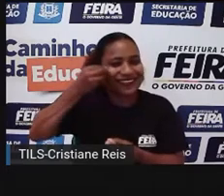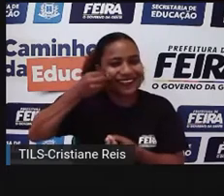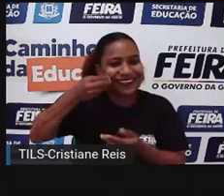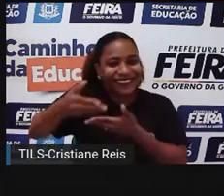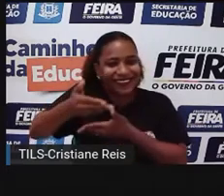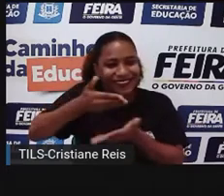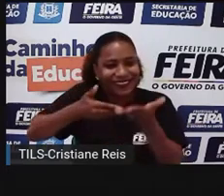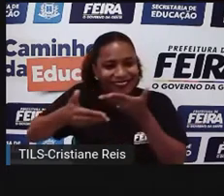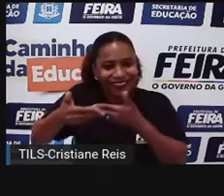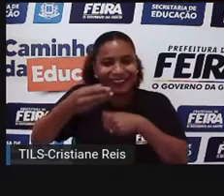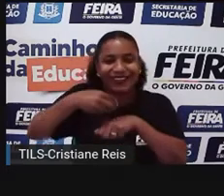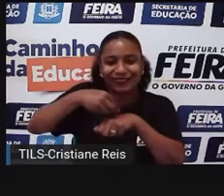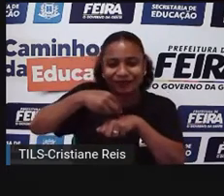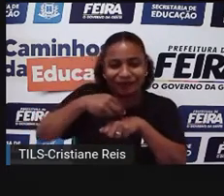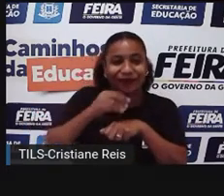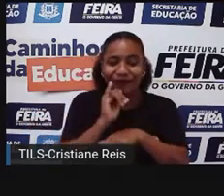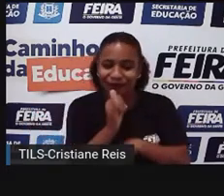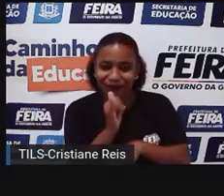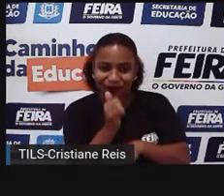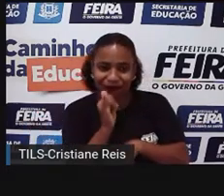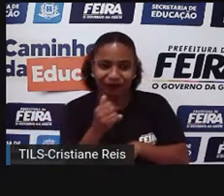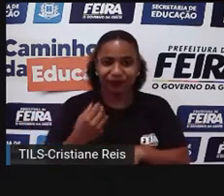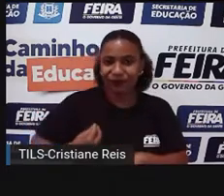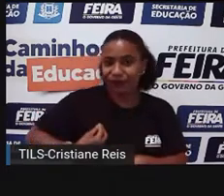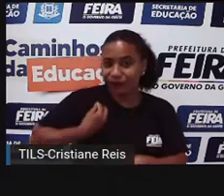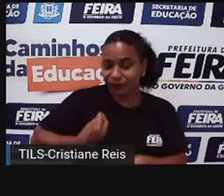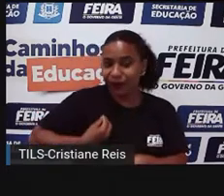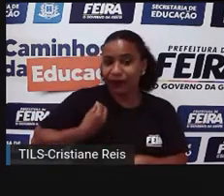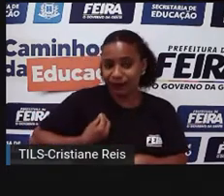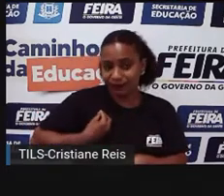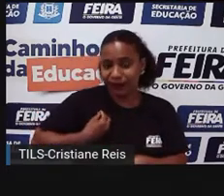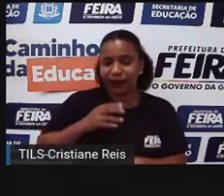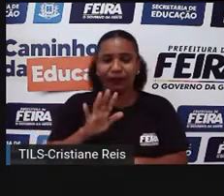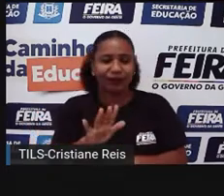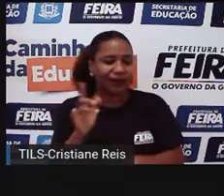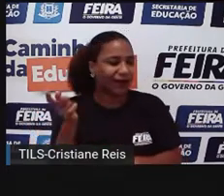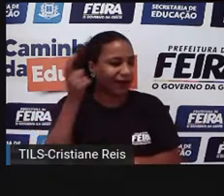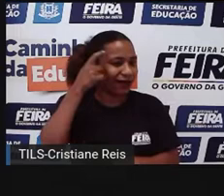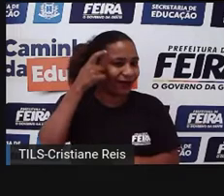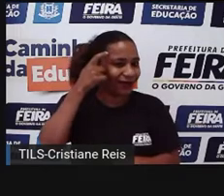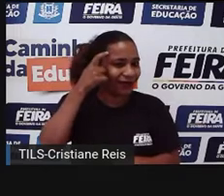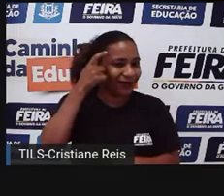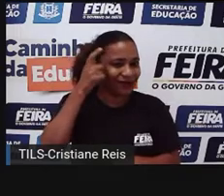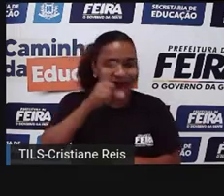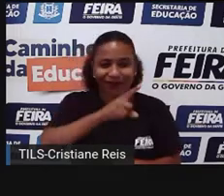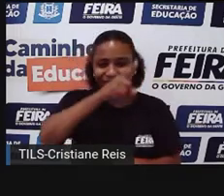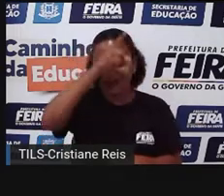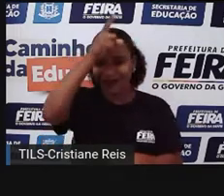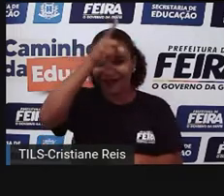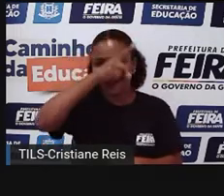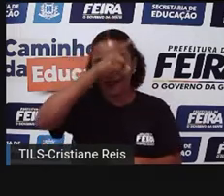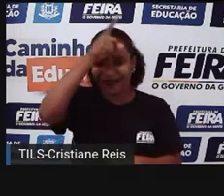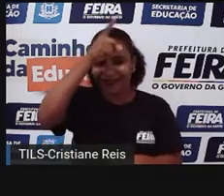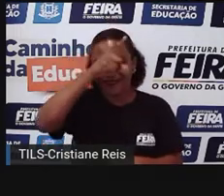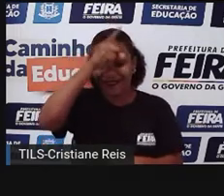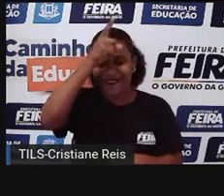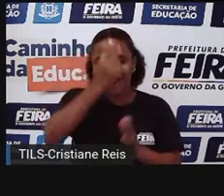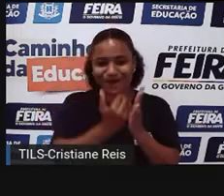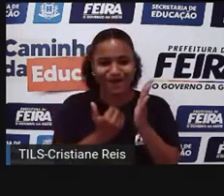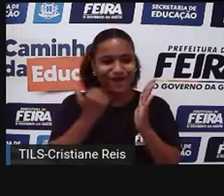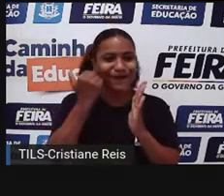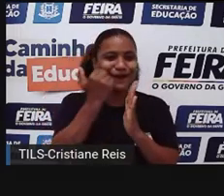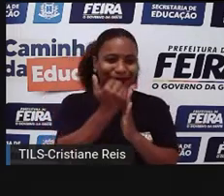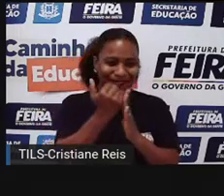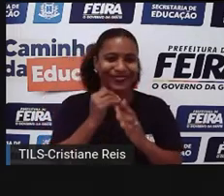enquanto, né? Estórias vivenciadas. Só que a capacidade criativa do homem, ela se expandiu com o passar dos anos. Então, além das histórias